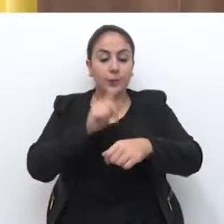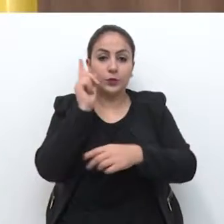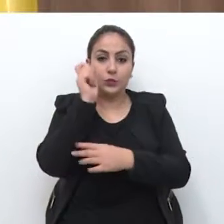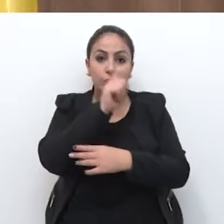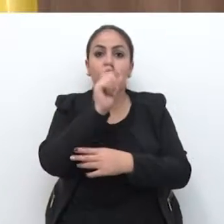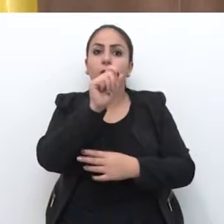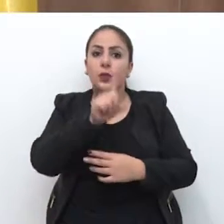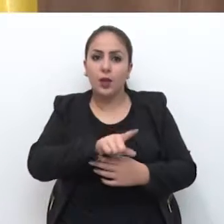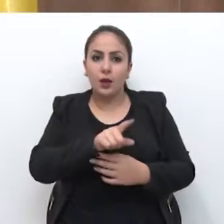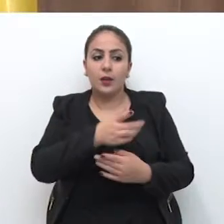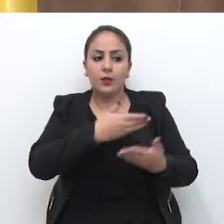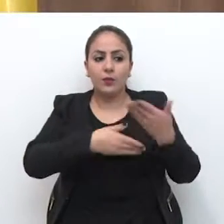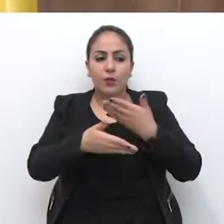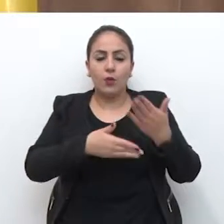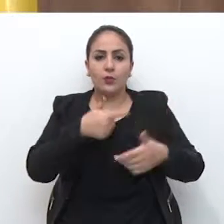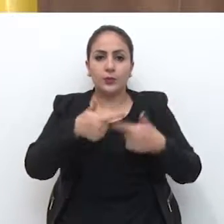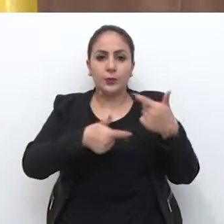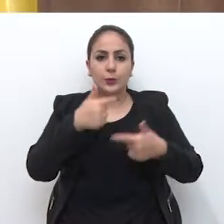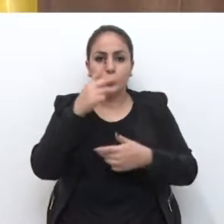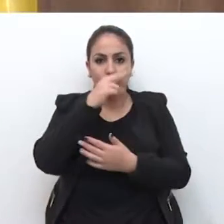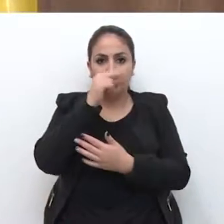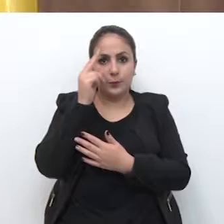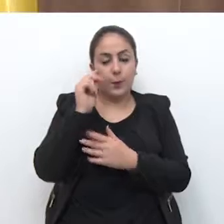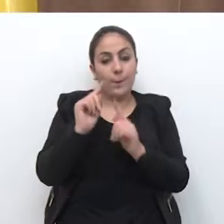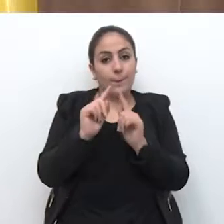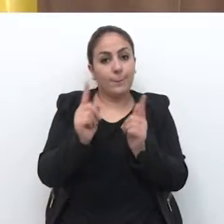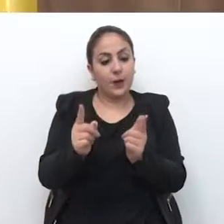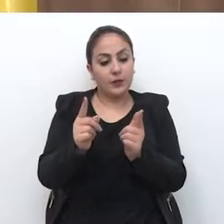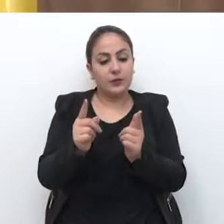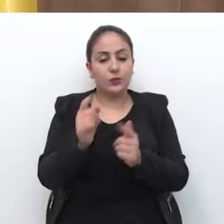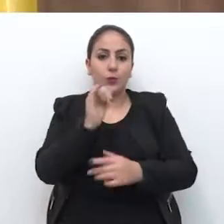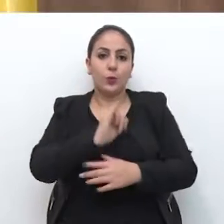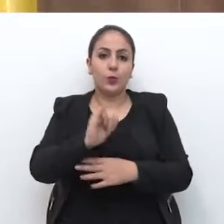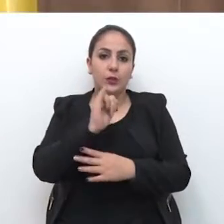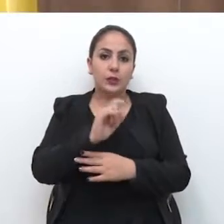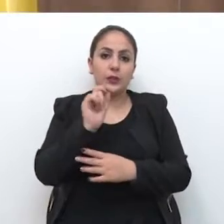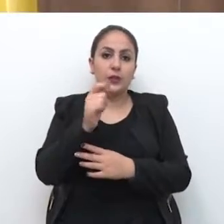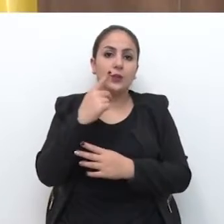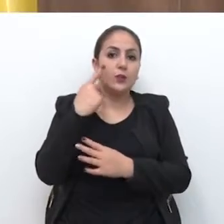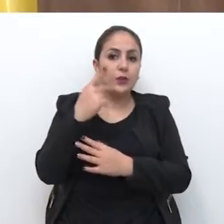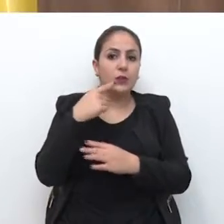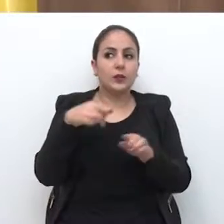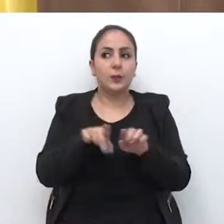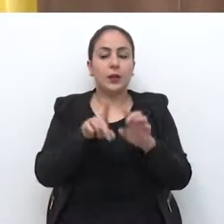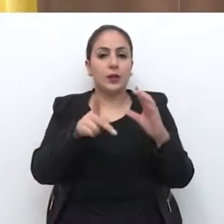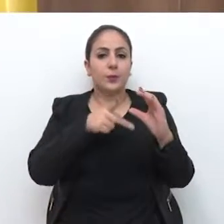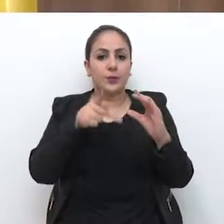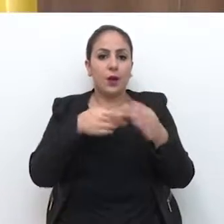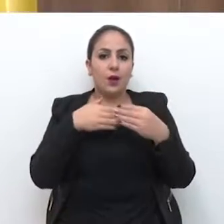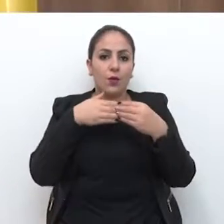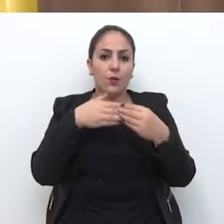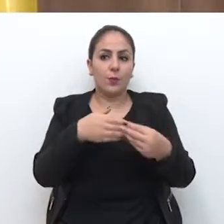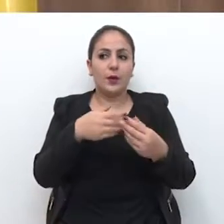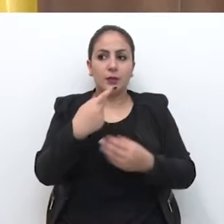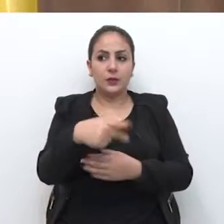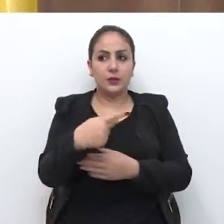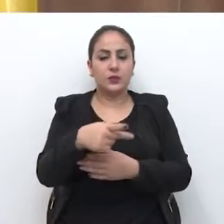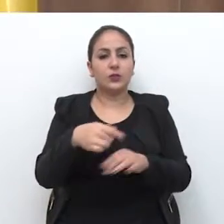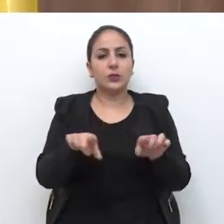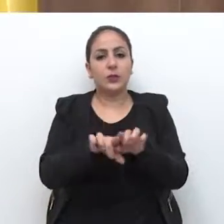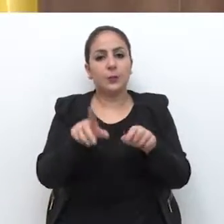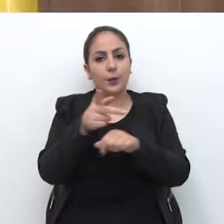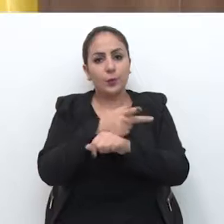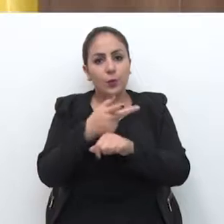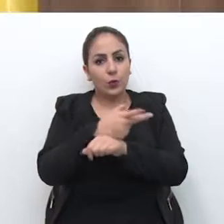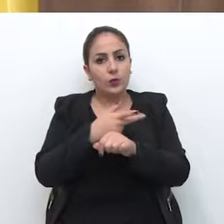difícil que envolve os servidores municipais. Mas o fundamental é que os vereadores e a Câmara de Vereadores estão acompanhando essa situação